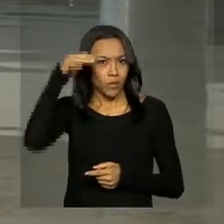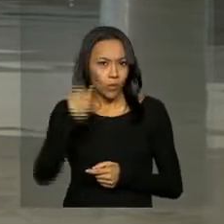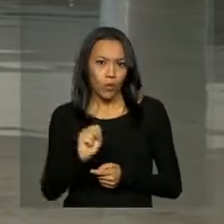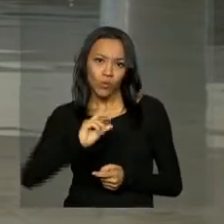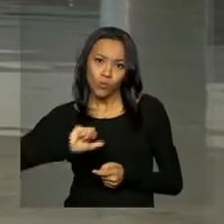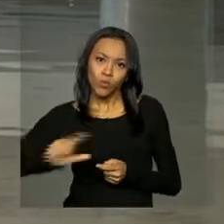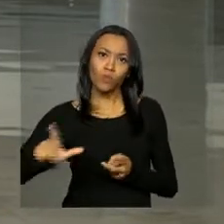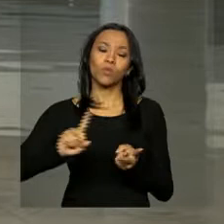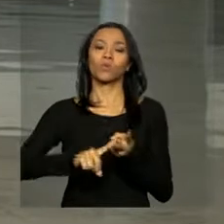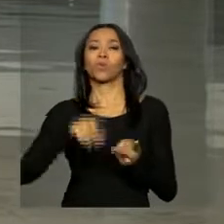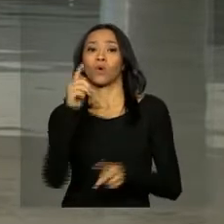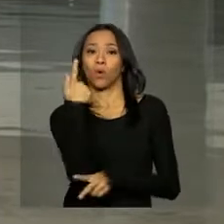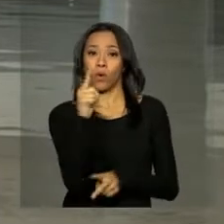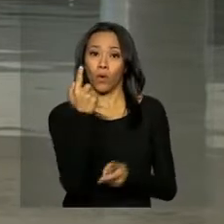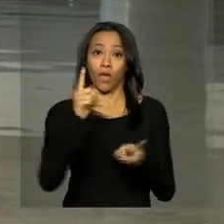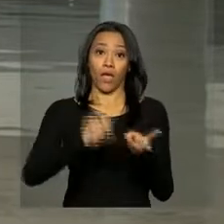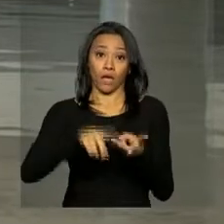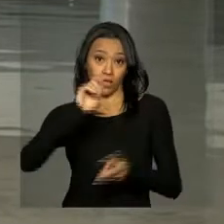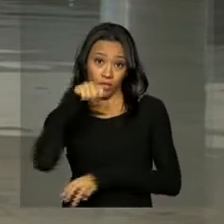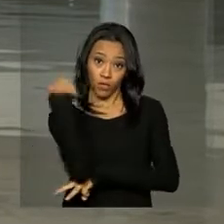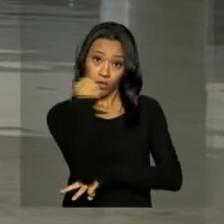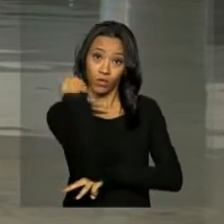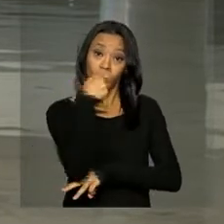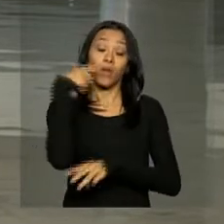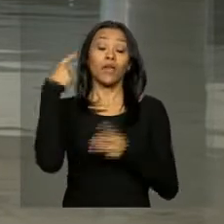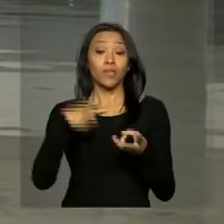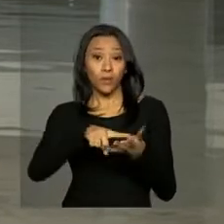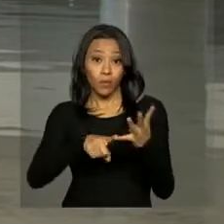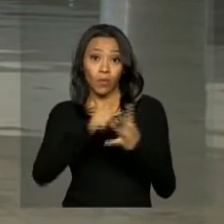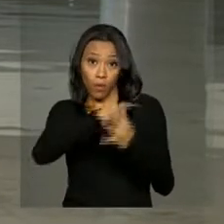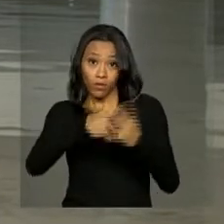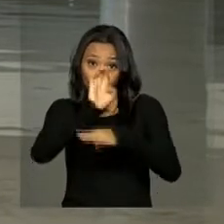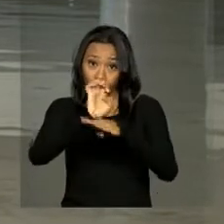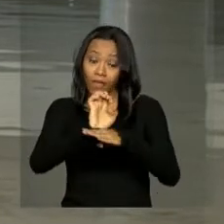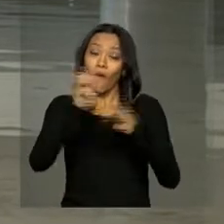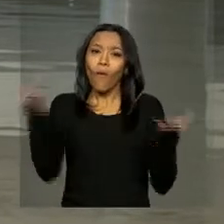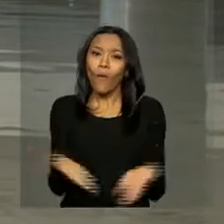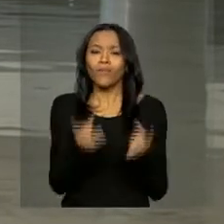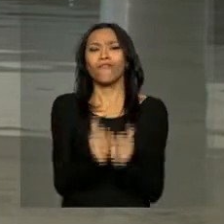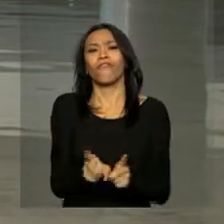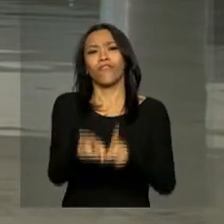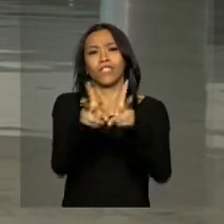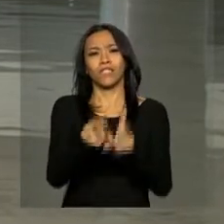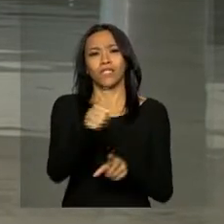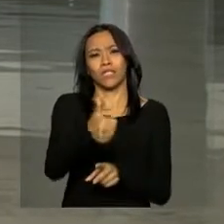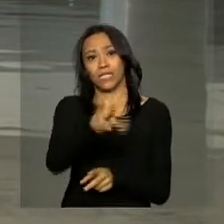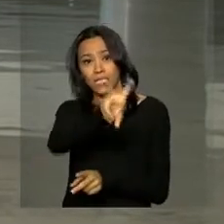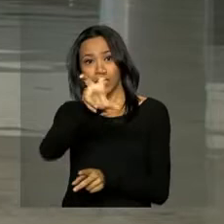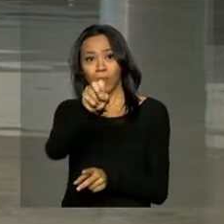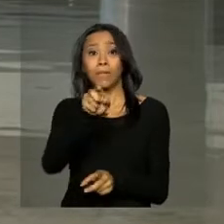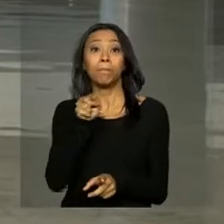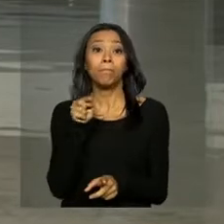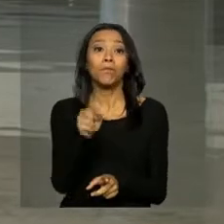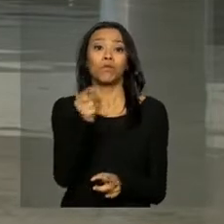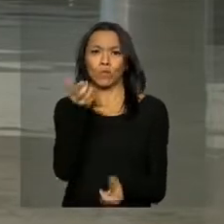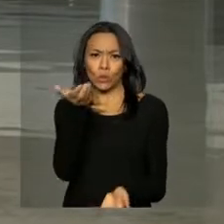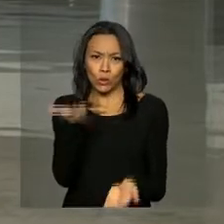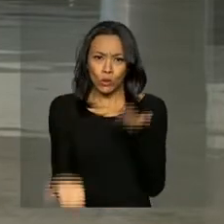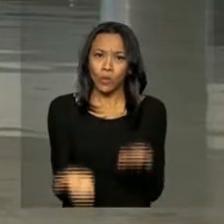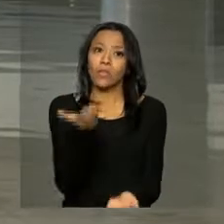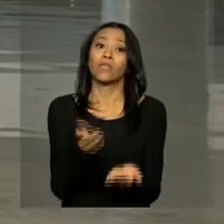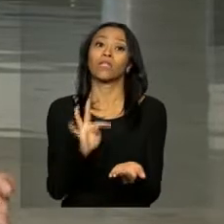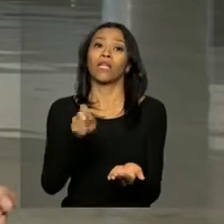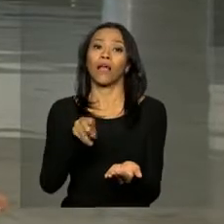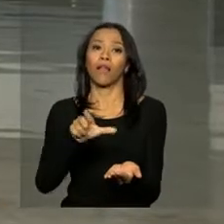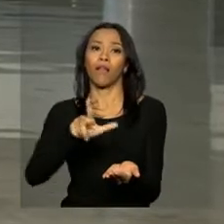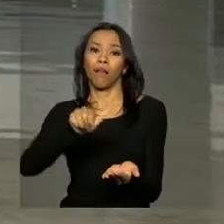Goiás e Rio Grande do Sul. Só nesses dois leilões de hoje, Jaime, vão ser vendidas 150 mil toneladas de milho em